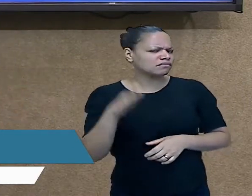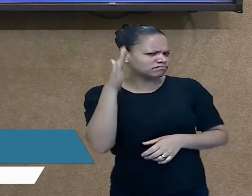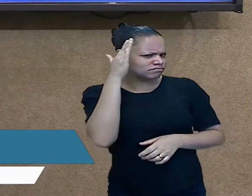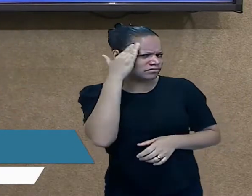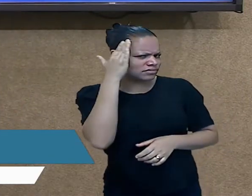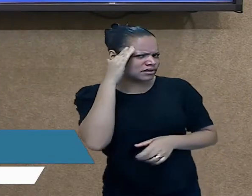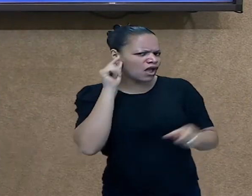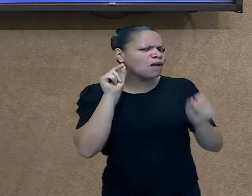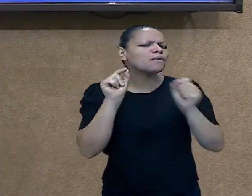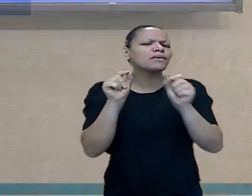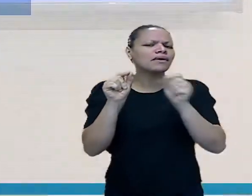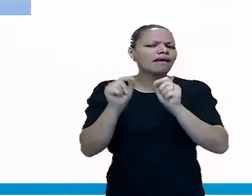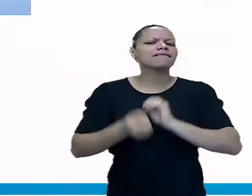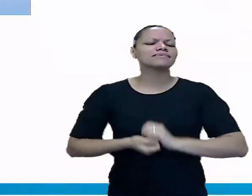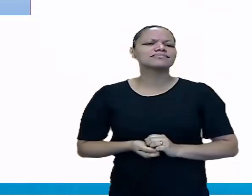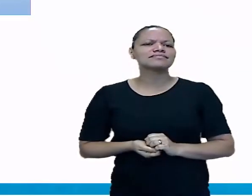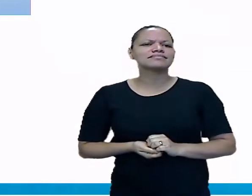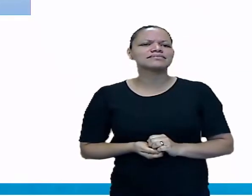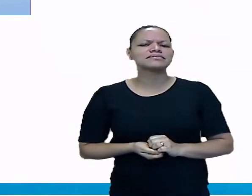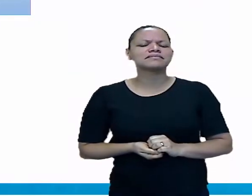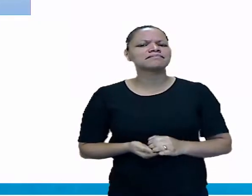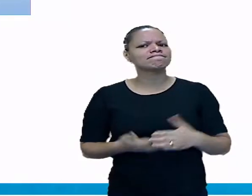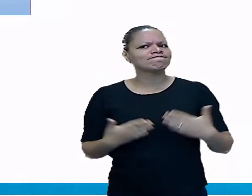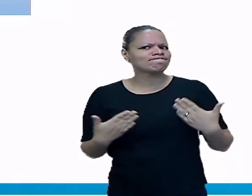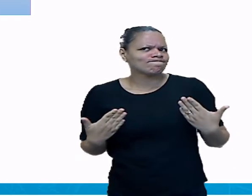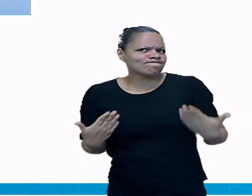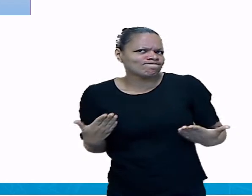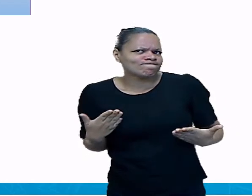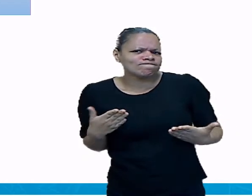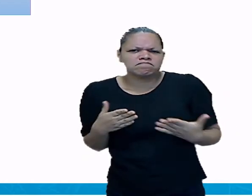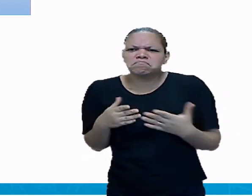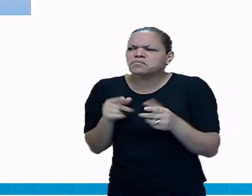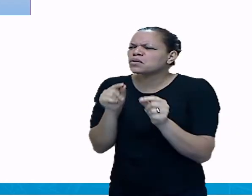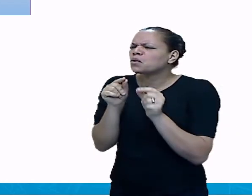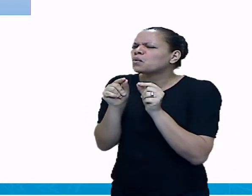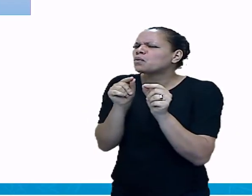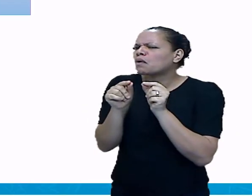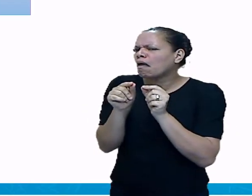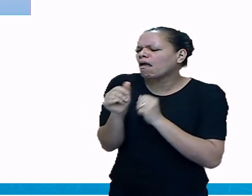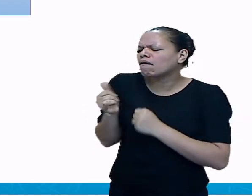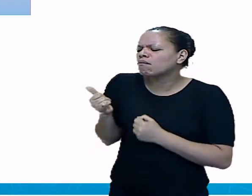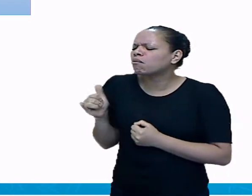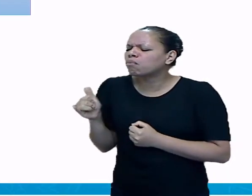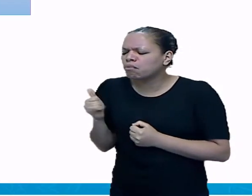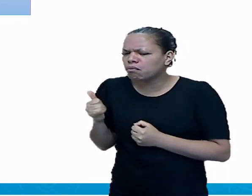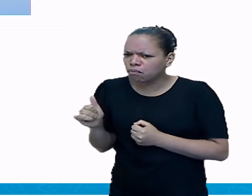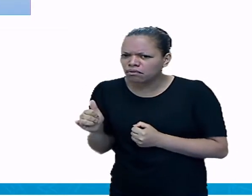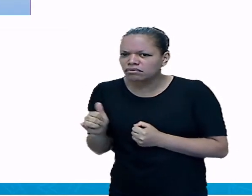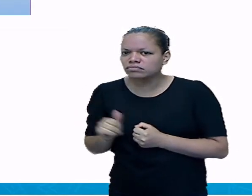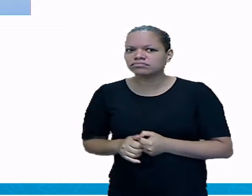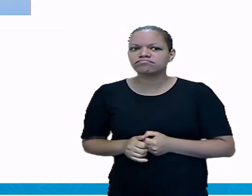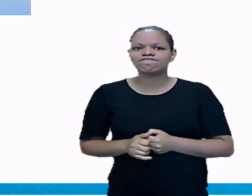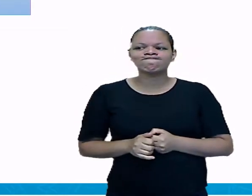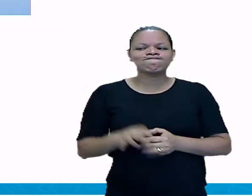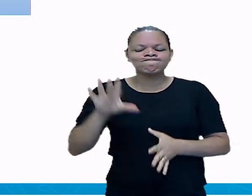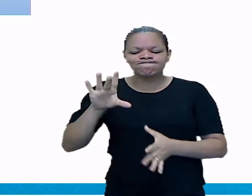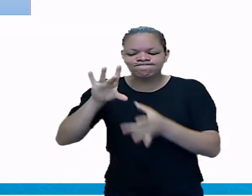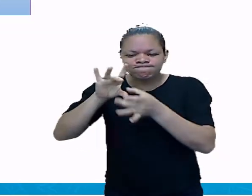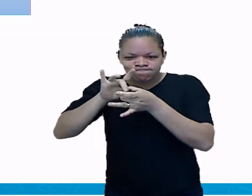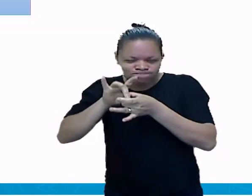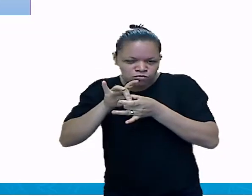Podemos dizer que ela está associada à capacidade de produção de ação